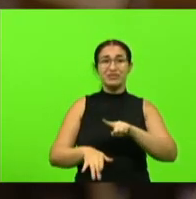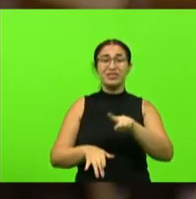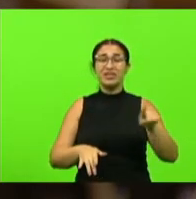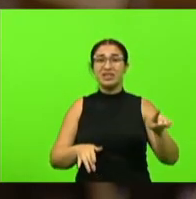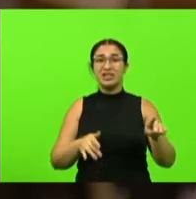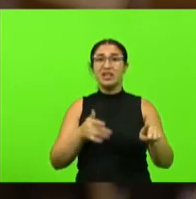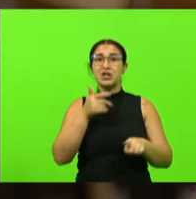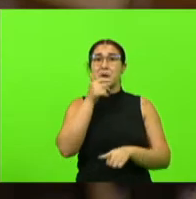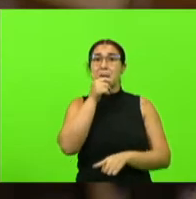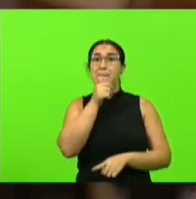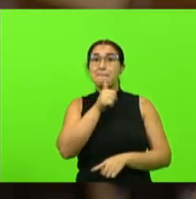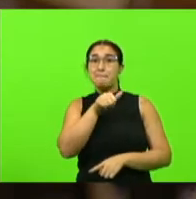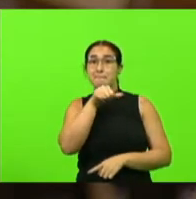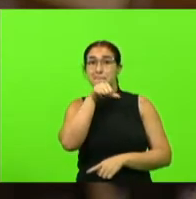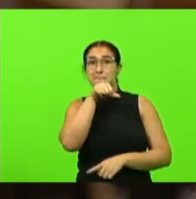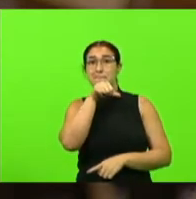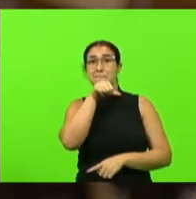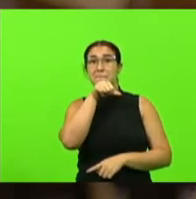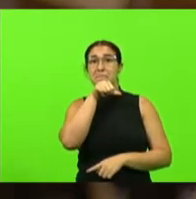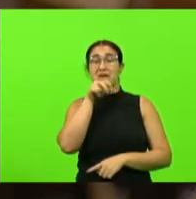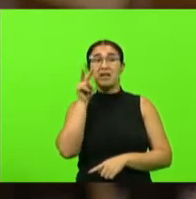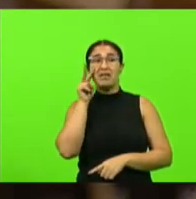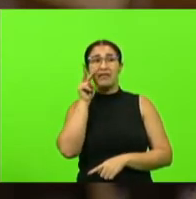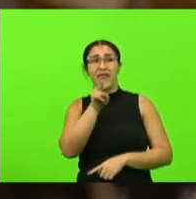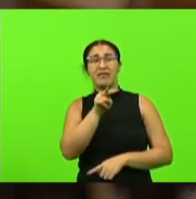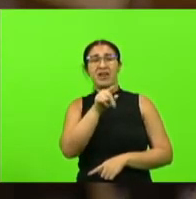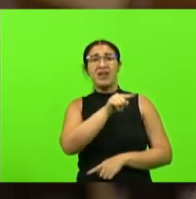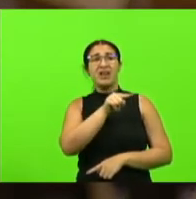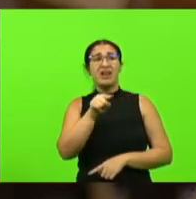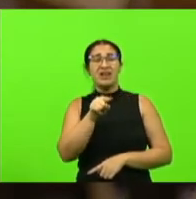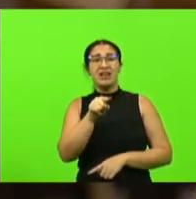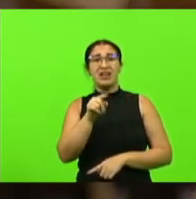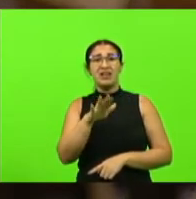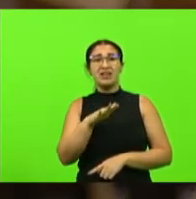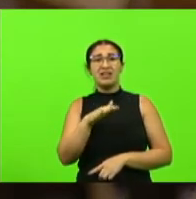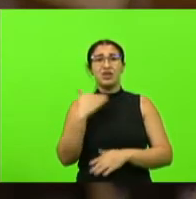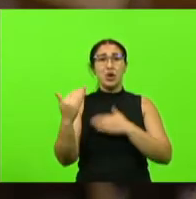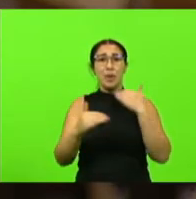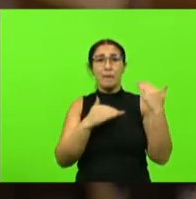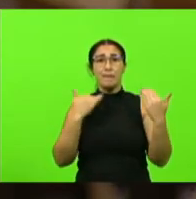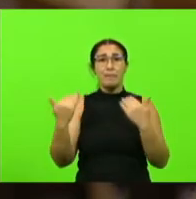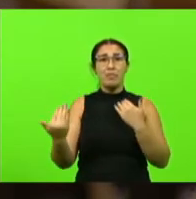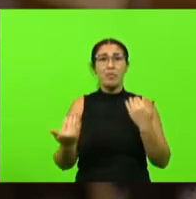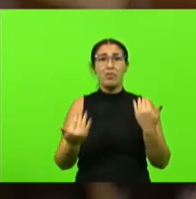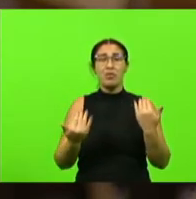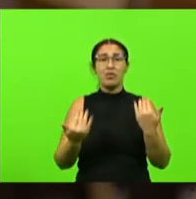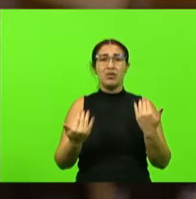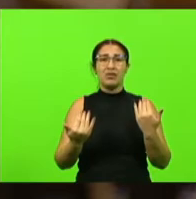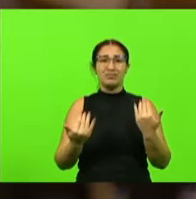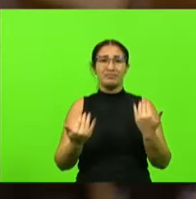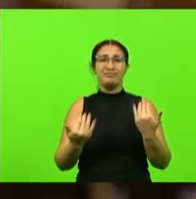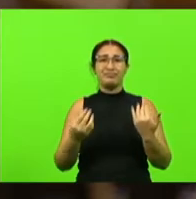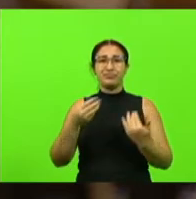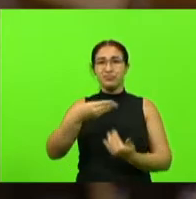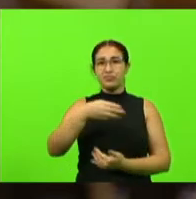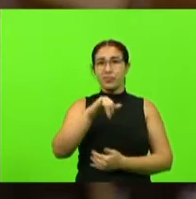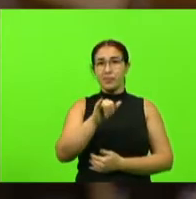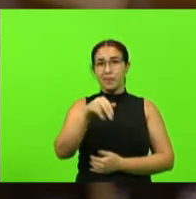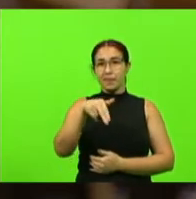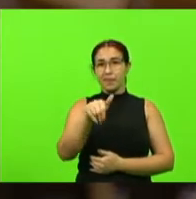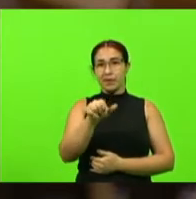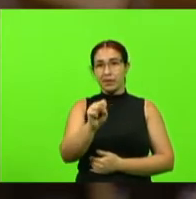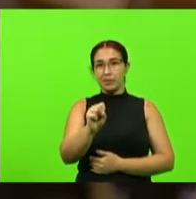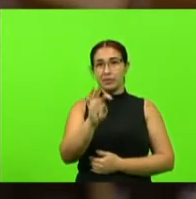animais serem trucidadas por miras telescópicas verdadeiros bravos